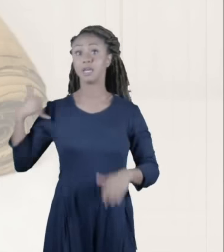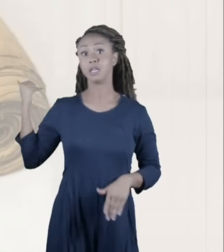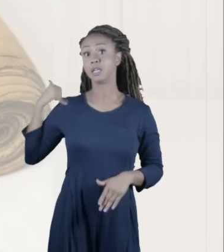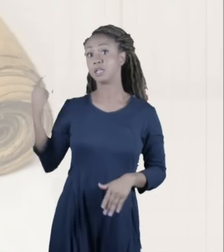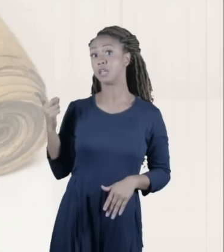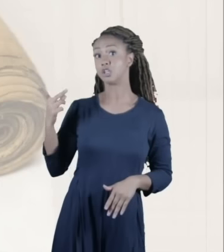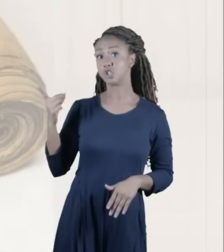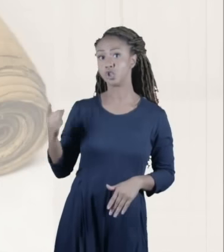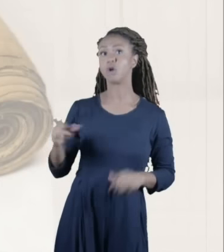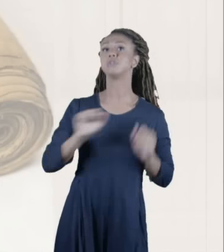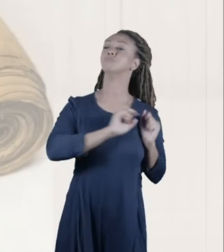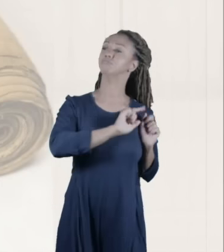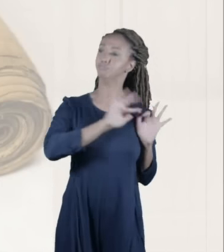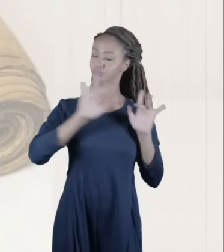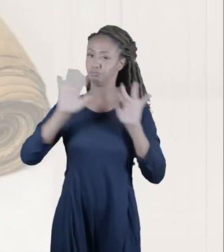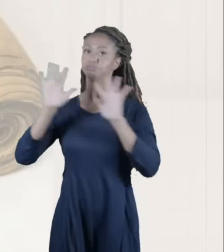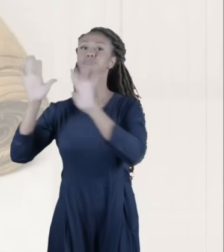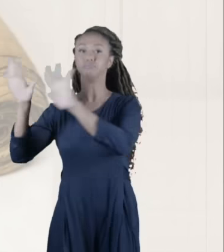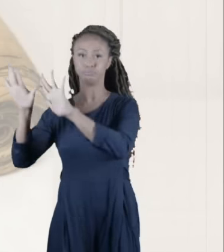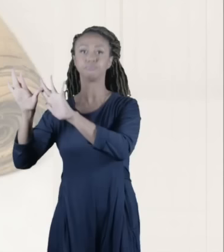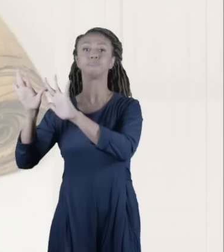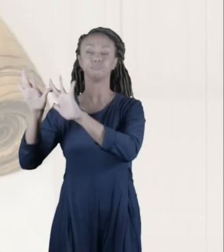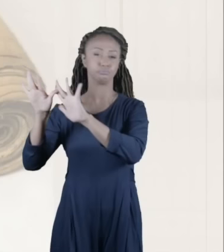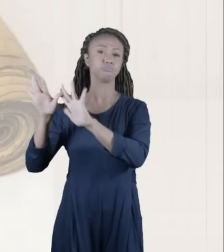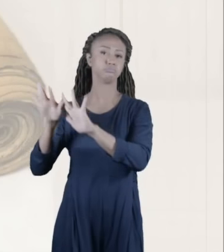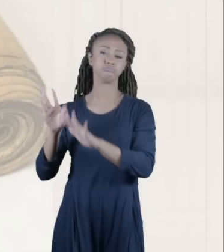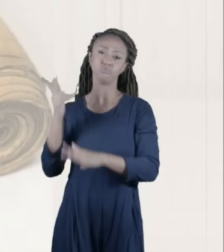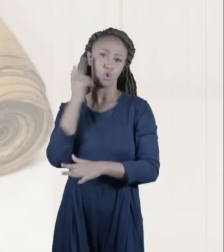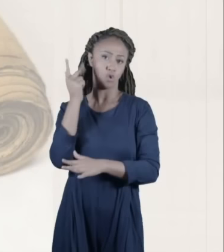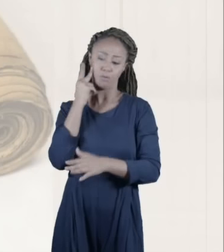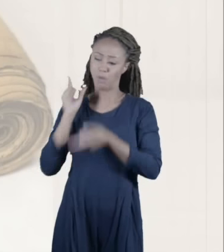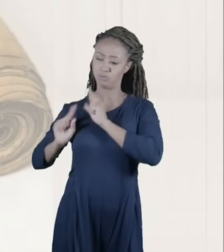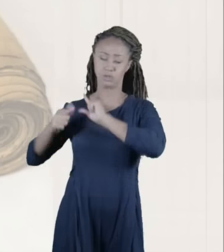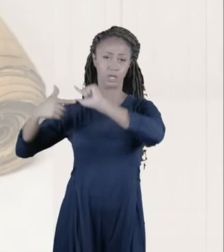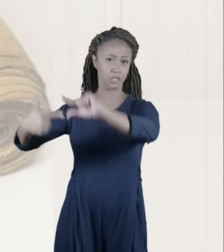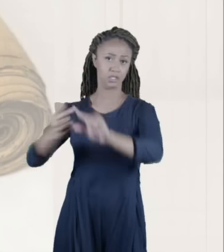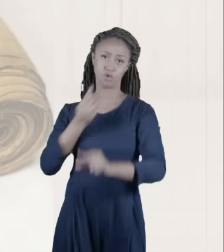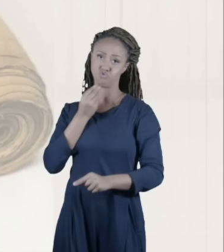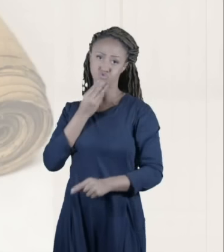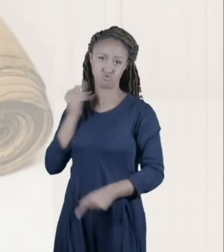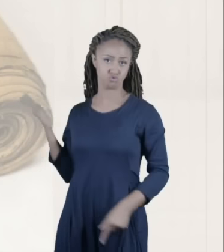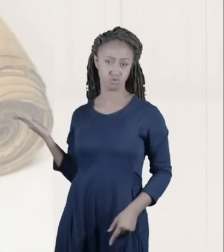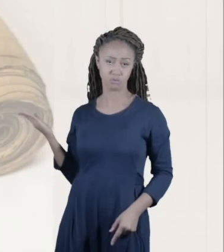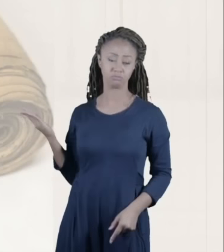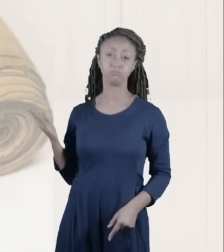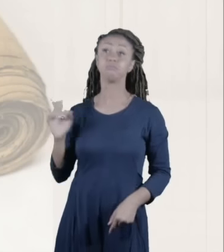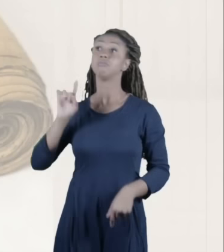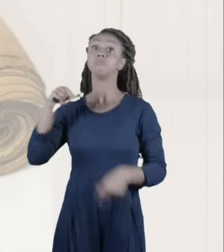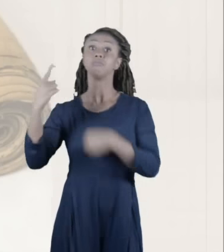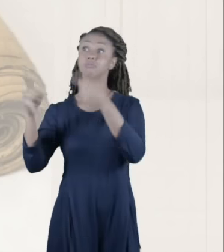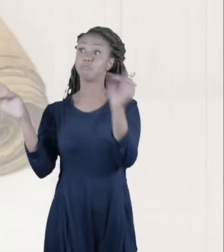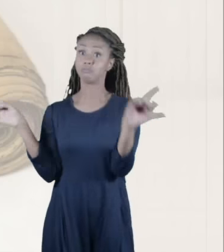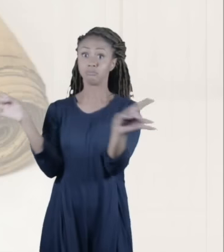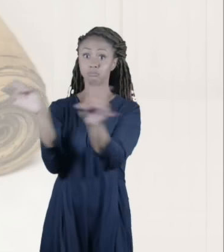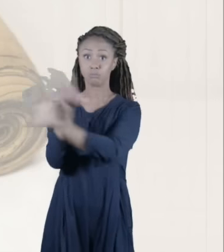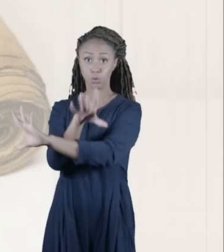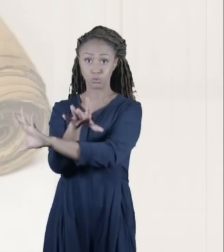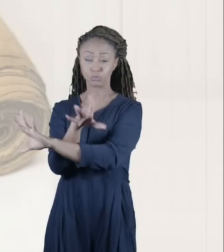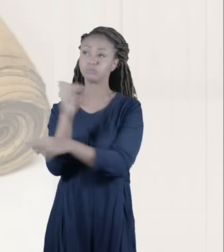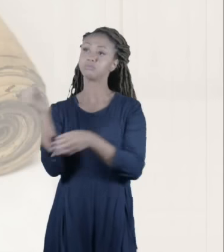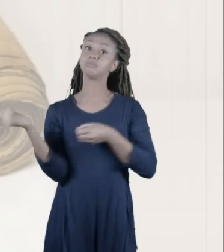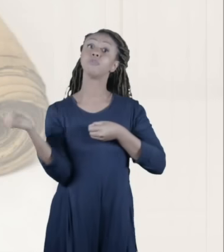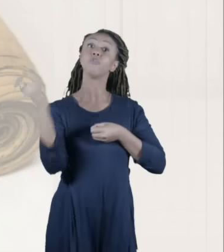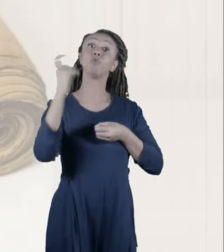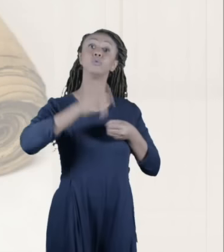Jerusalém segundo o costume do dia da festa eles seguiam os costumes judaicos e regressando eles terminando aqueles dias